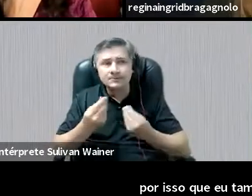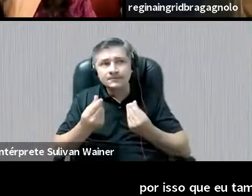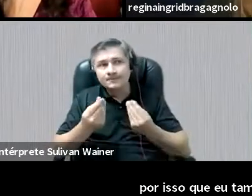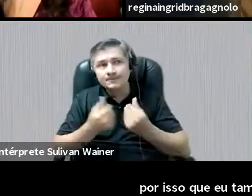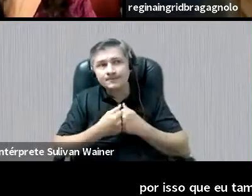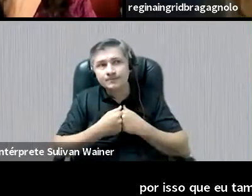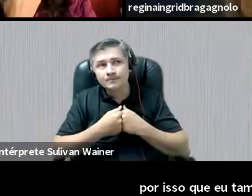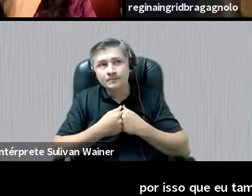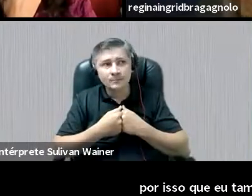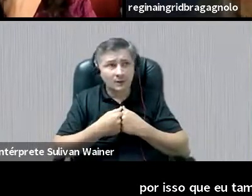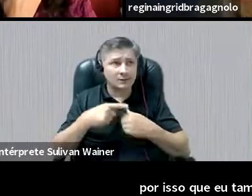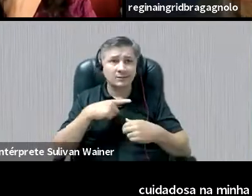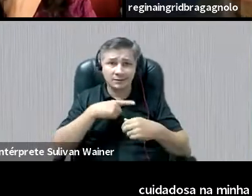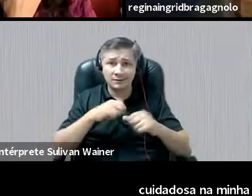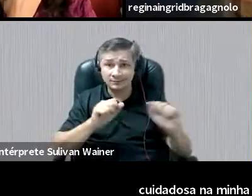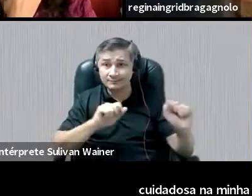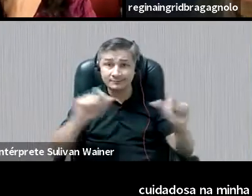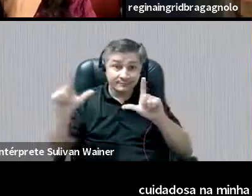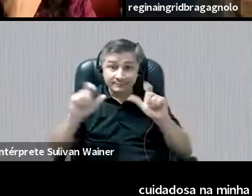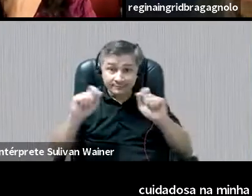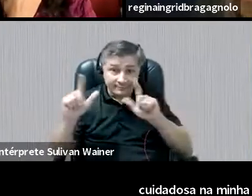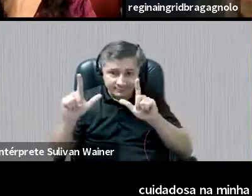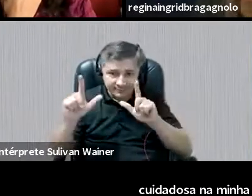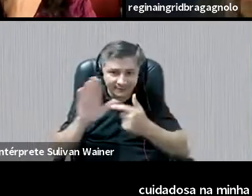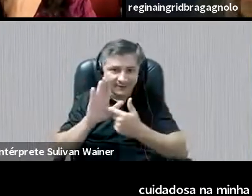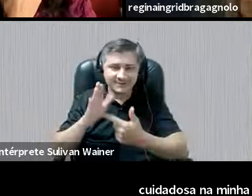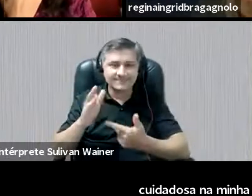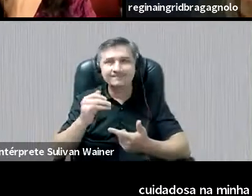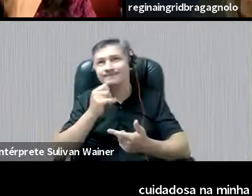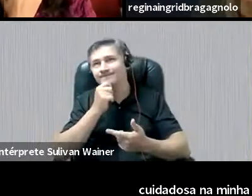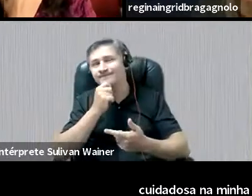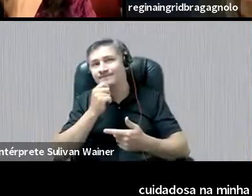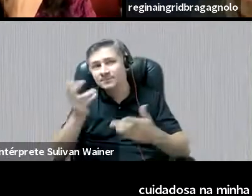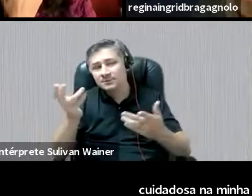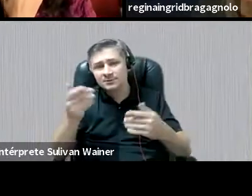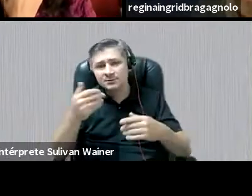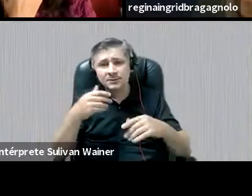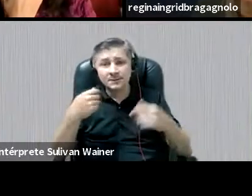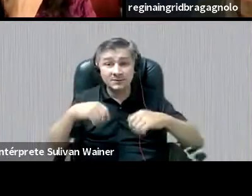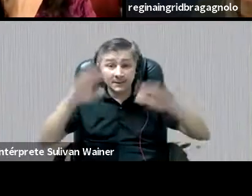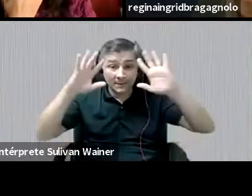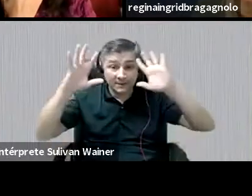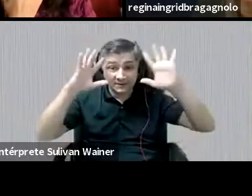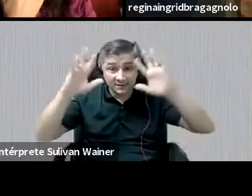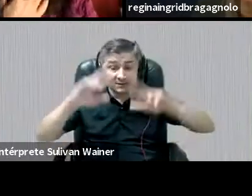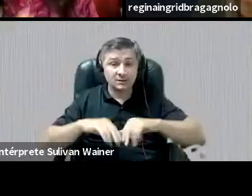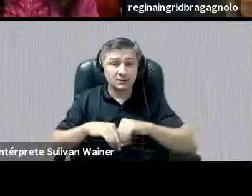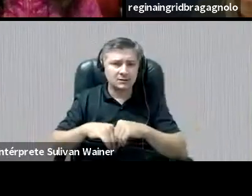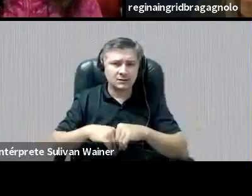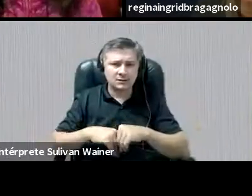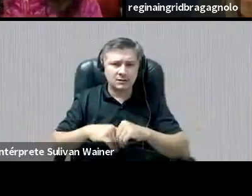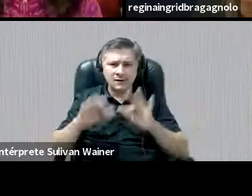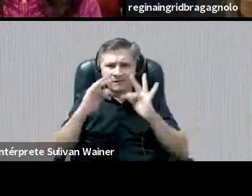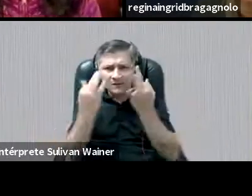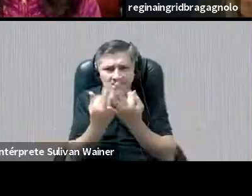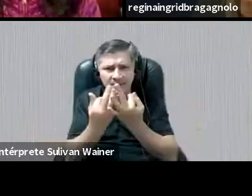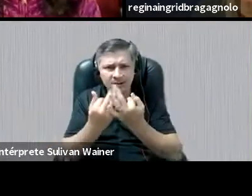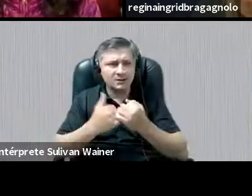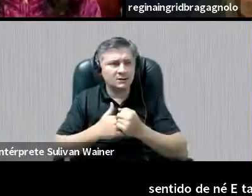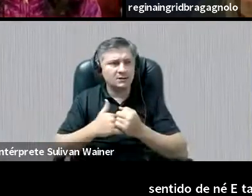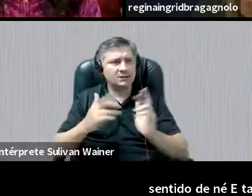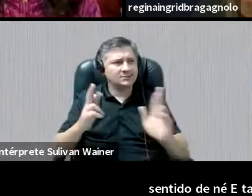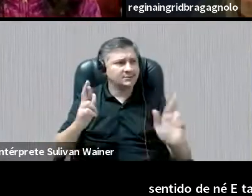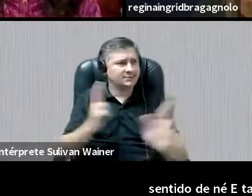E estava ali no slide, né? De pensar que as configurações de família, as relações,